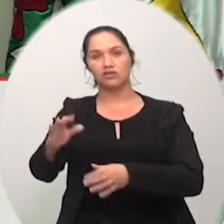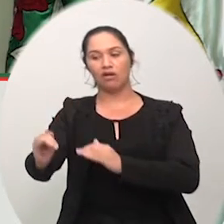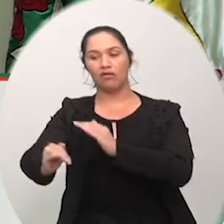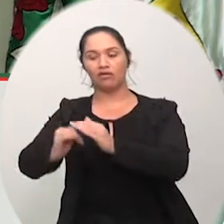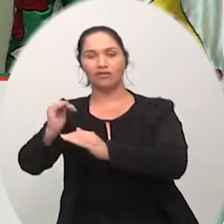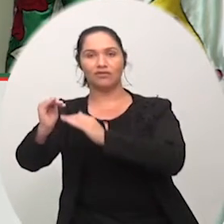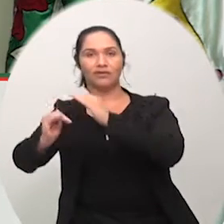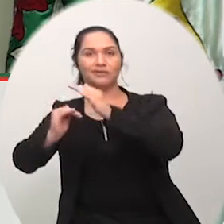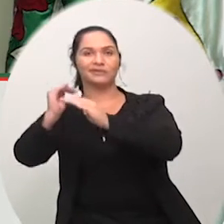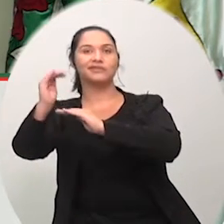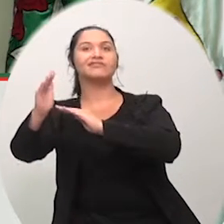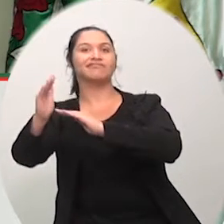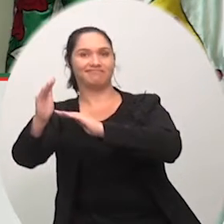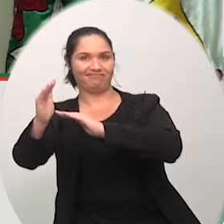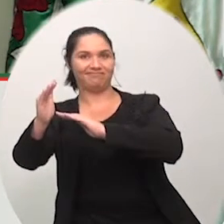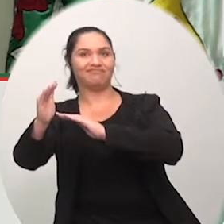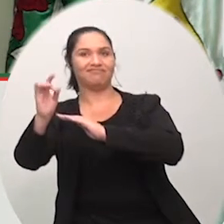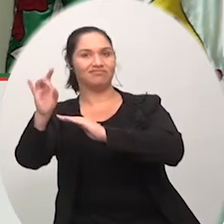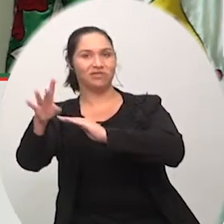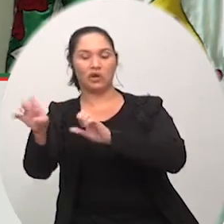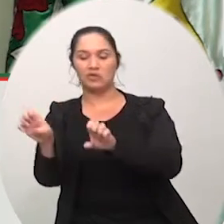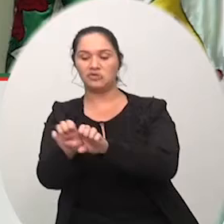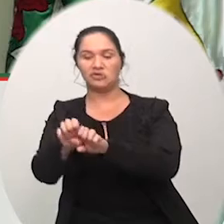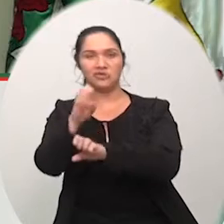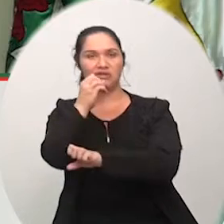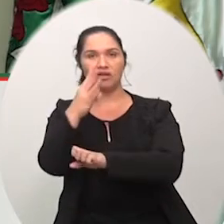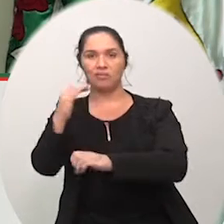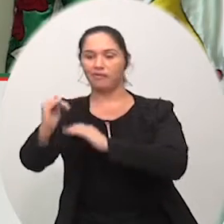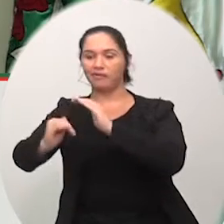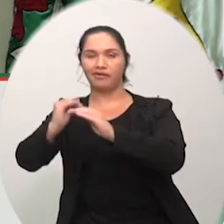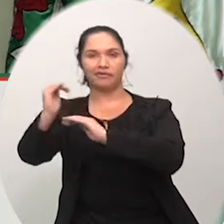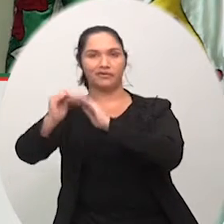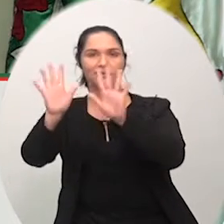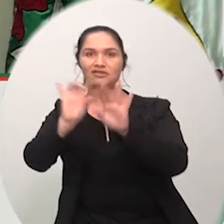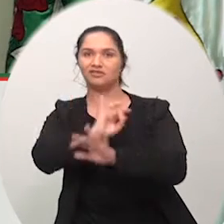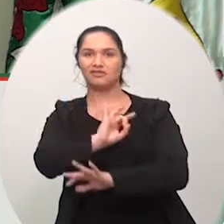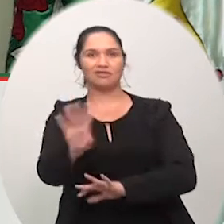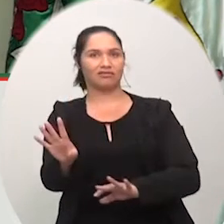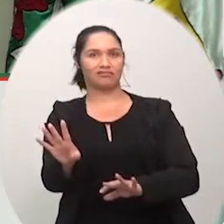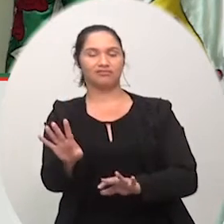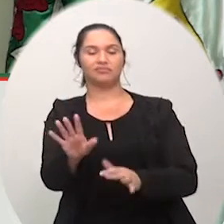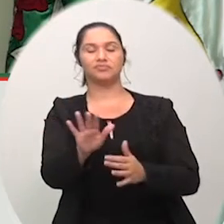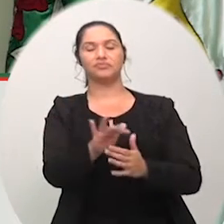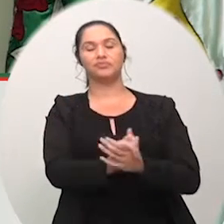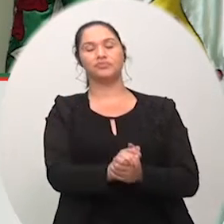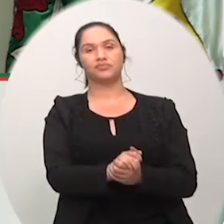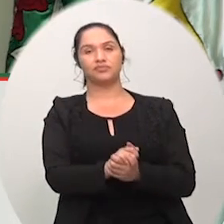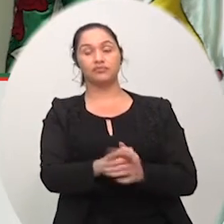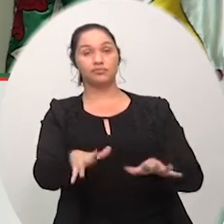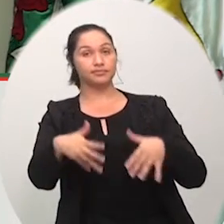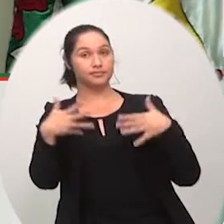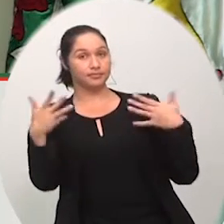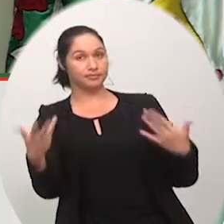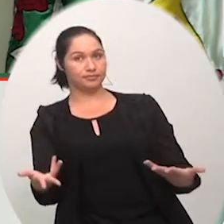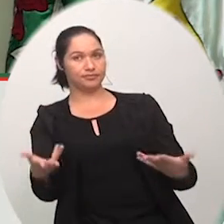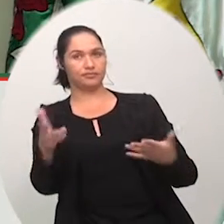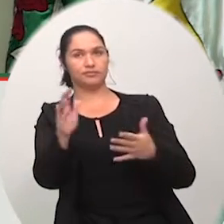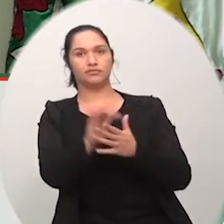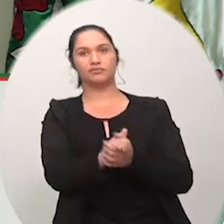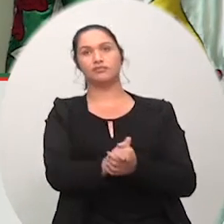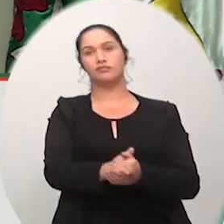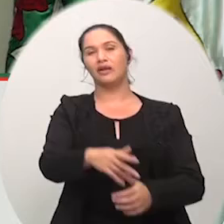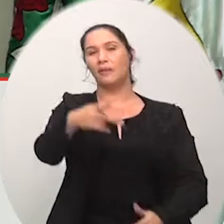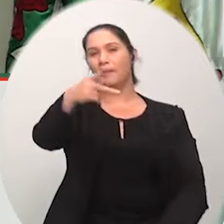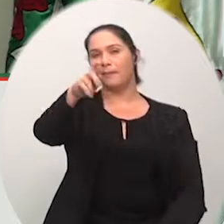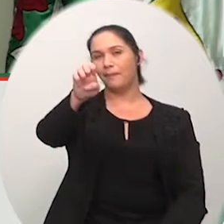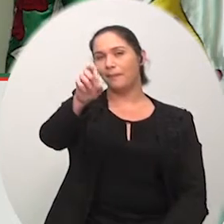forte para o desenvolvimento e o crescimento da região sul no modo geral e aí essas praças